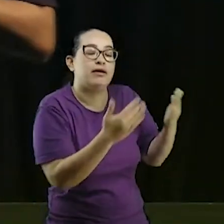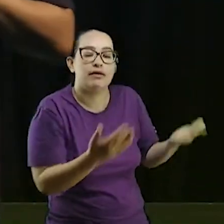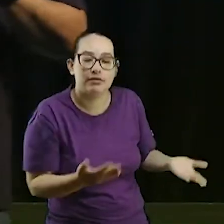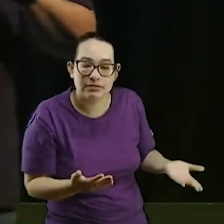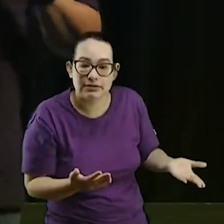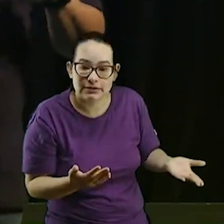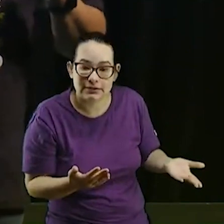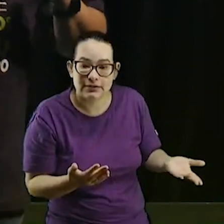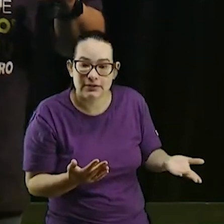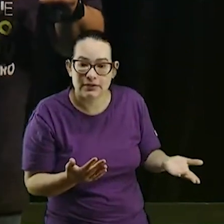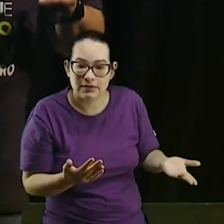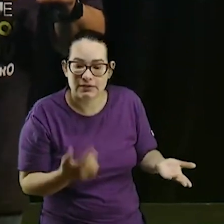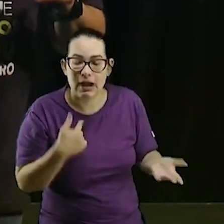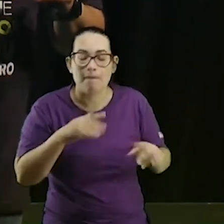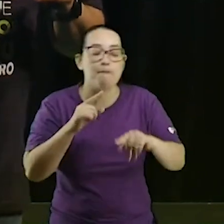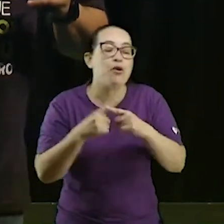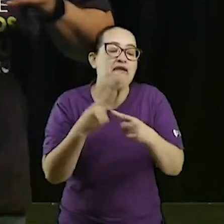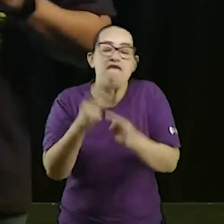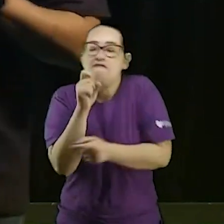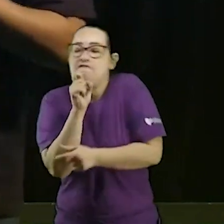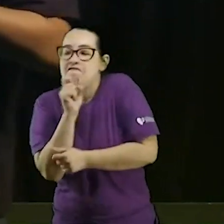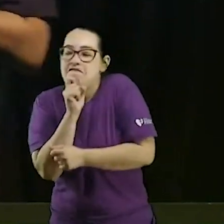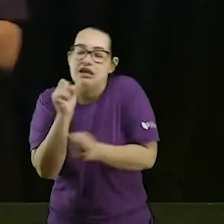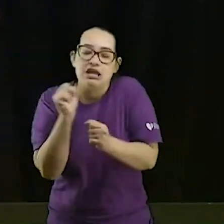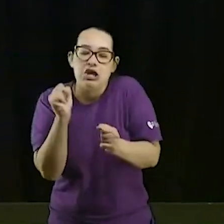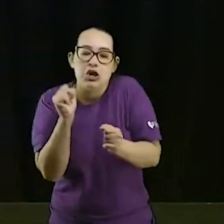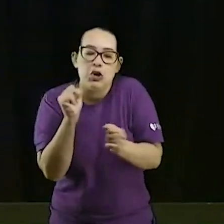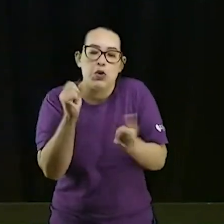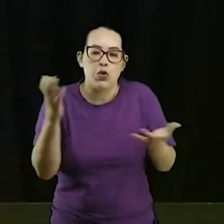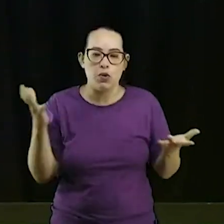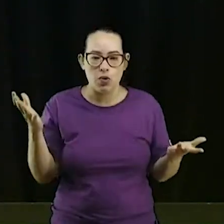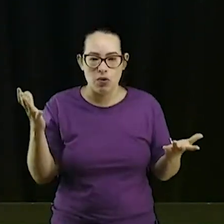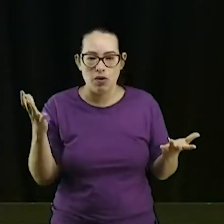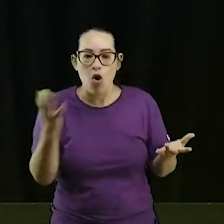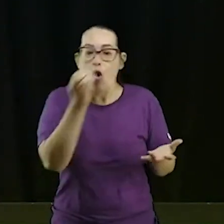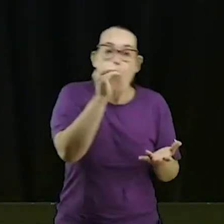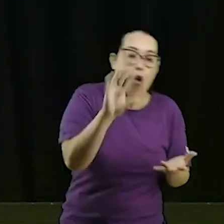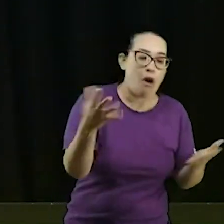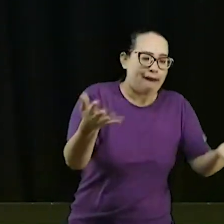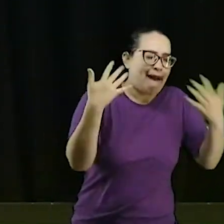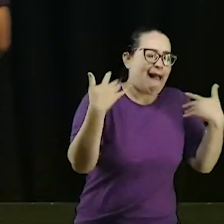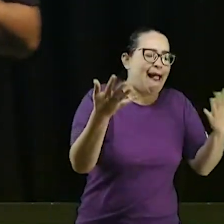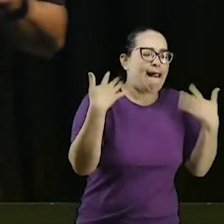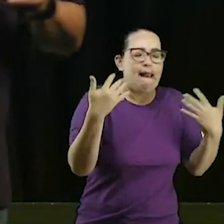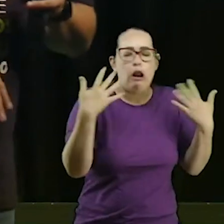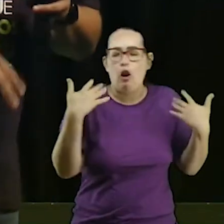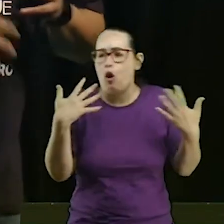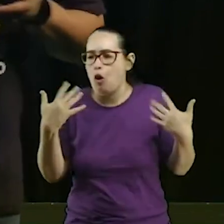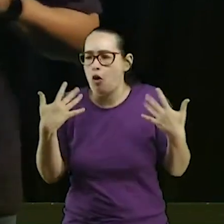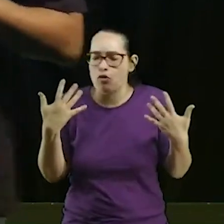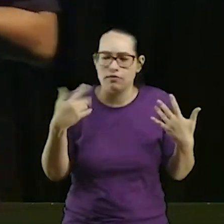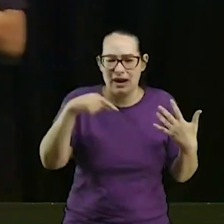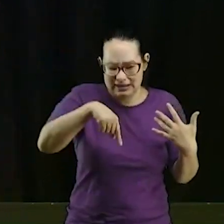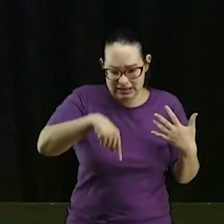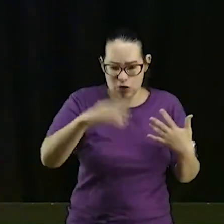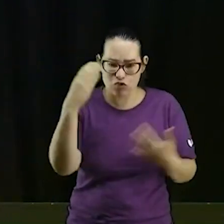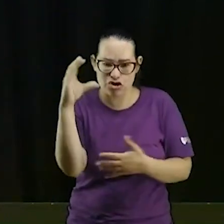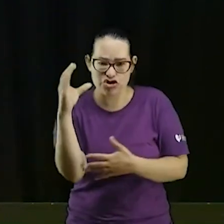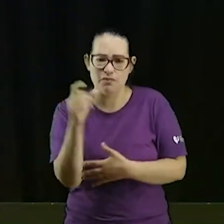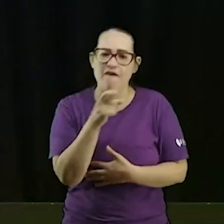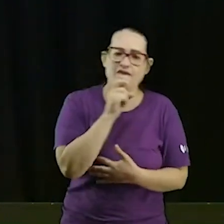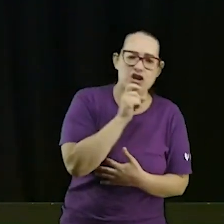afinal de contas fez muito frio afinal de contas fez muito calor porque hoje eu não sei mas se Curitiba é do frio ou do calor